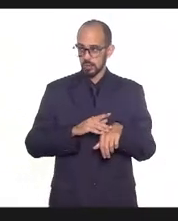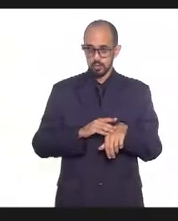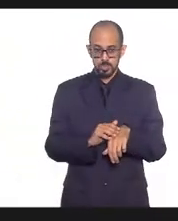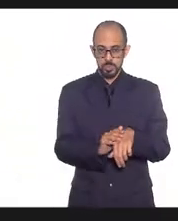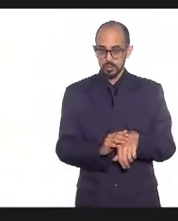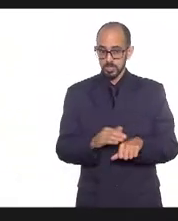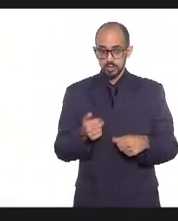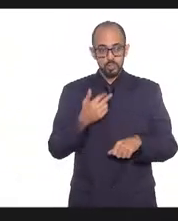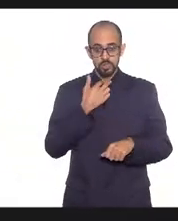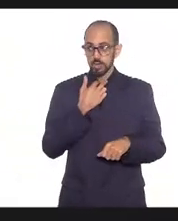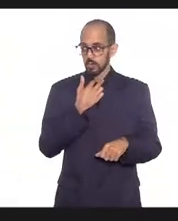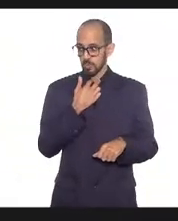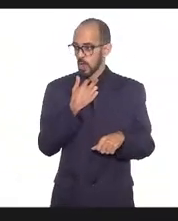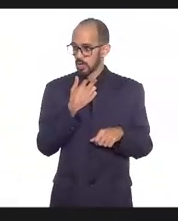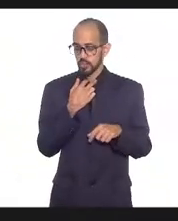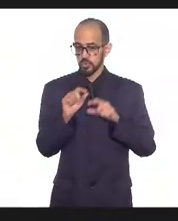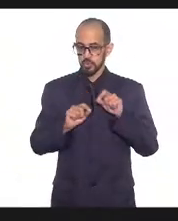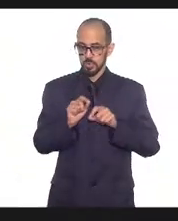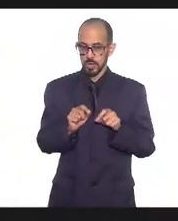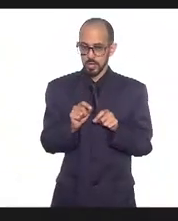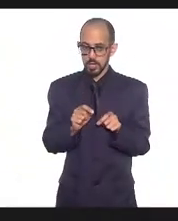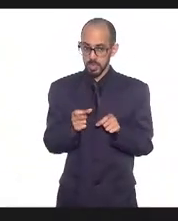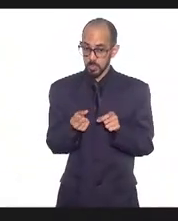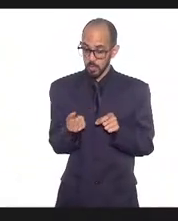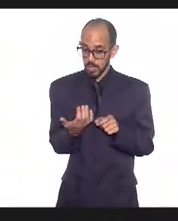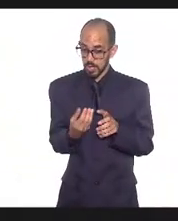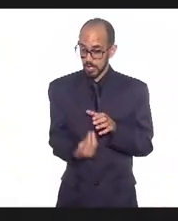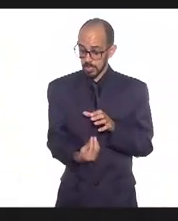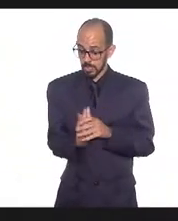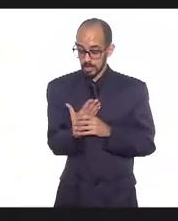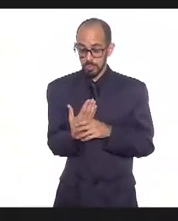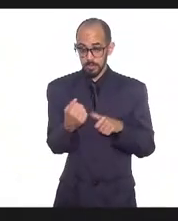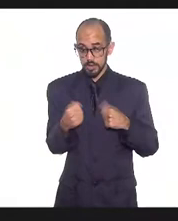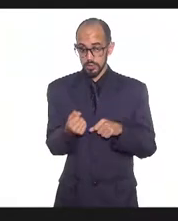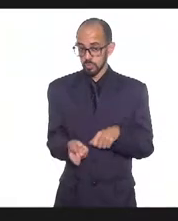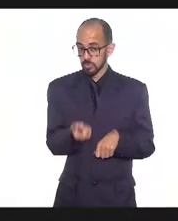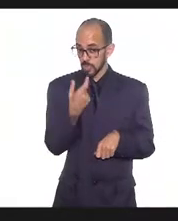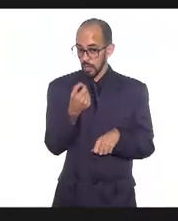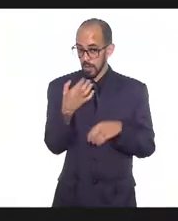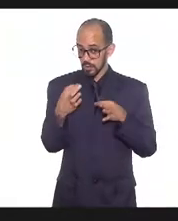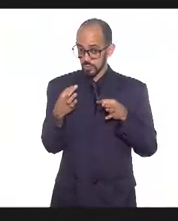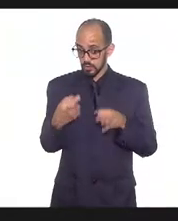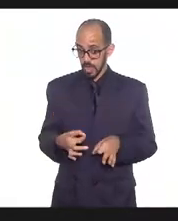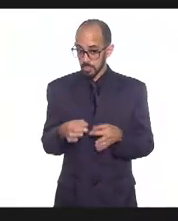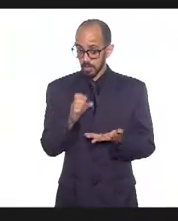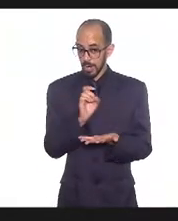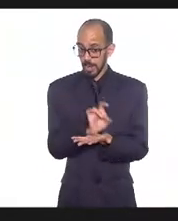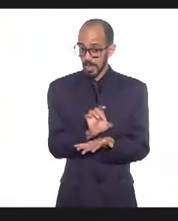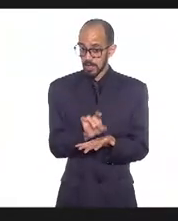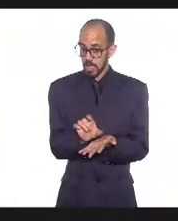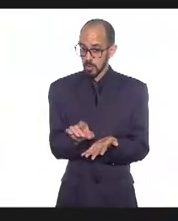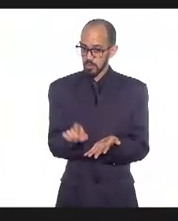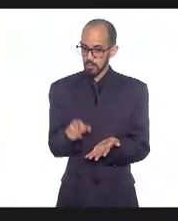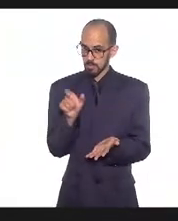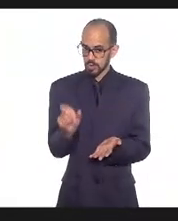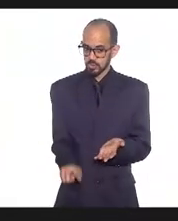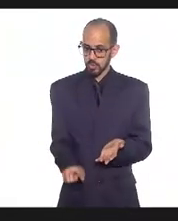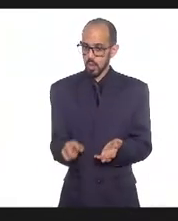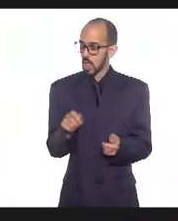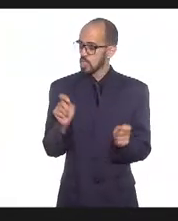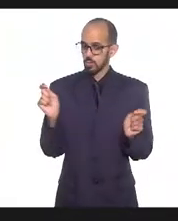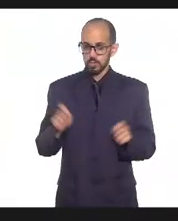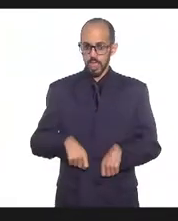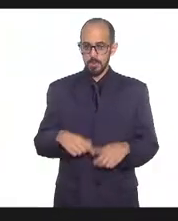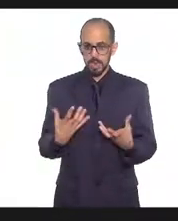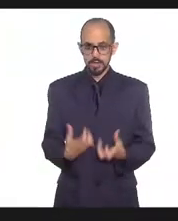E até porque quando ela dá você vai adotar as medicações que são necessárias para cada caso. É isso, é inadmissível